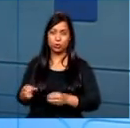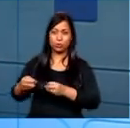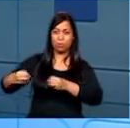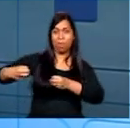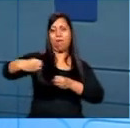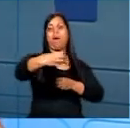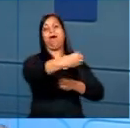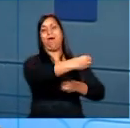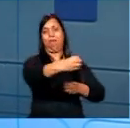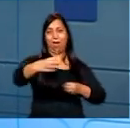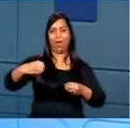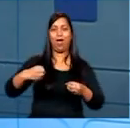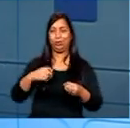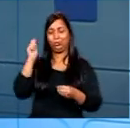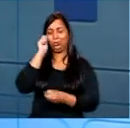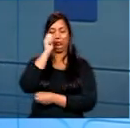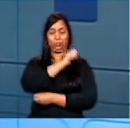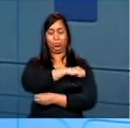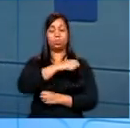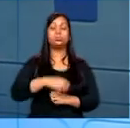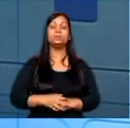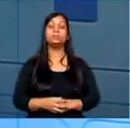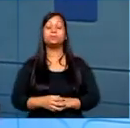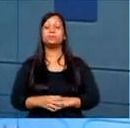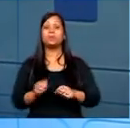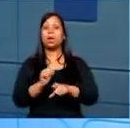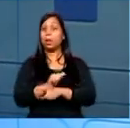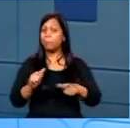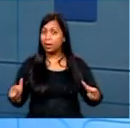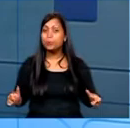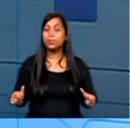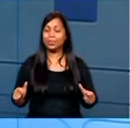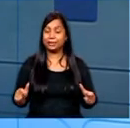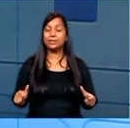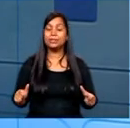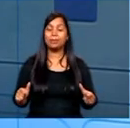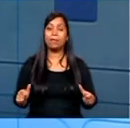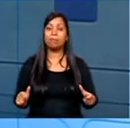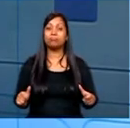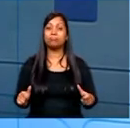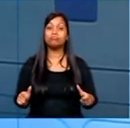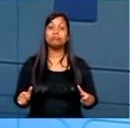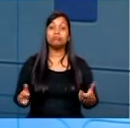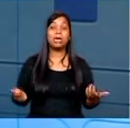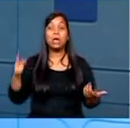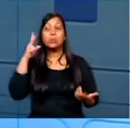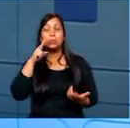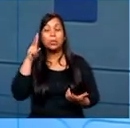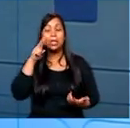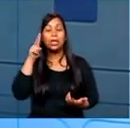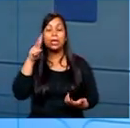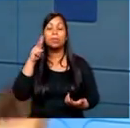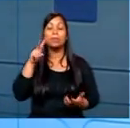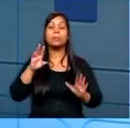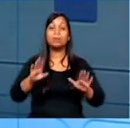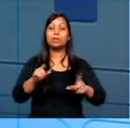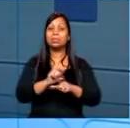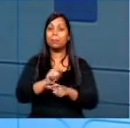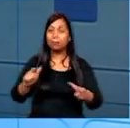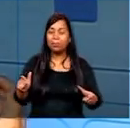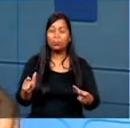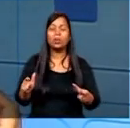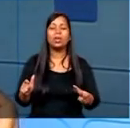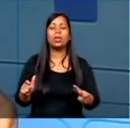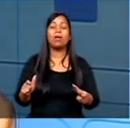periféricos da cidade de São José do Rio Preto. A maior parte, eu não lembro exatamente desse dado, mas grande